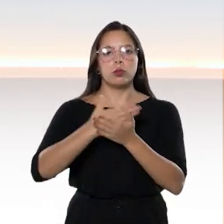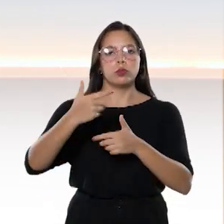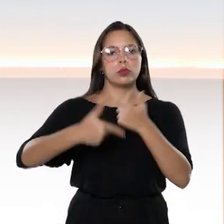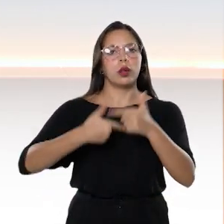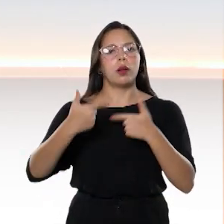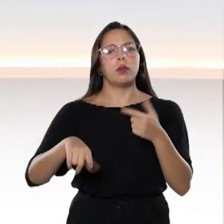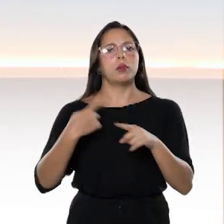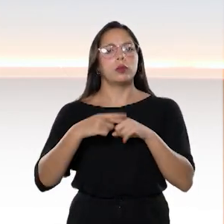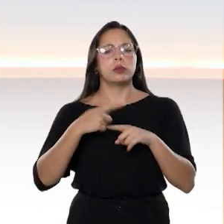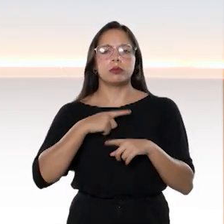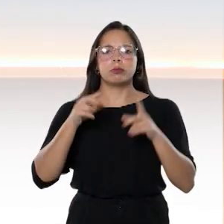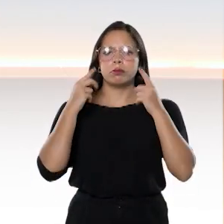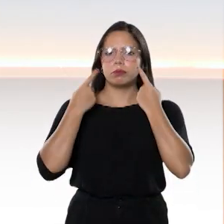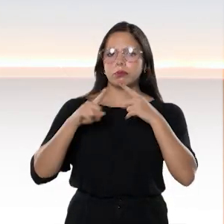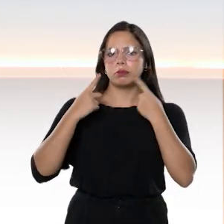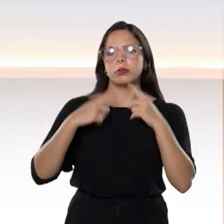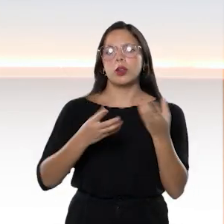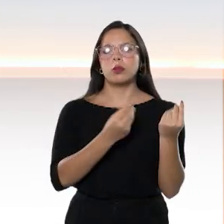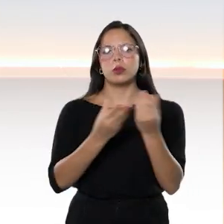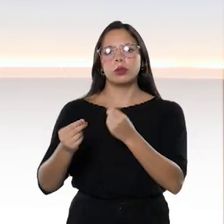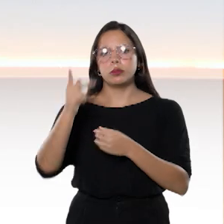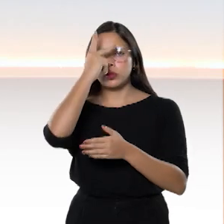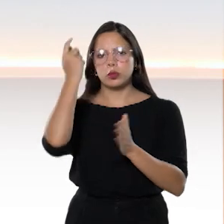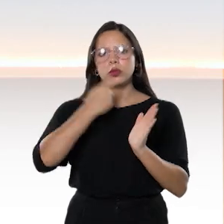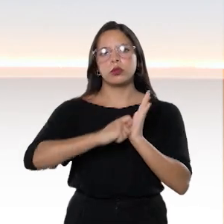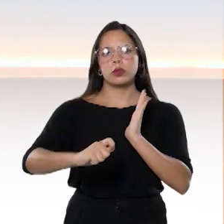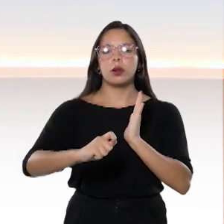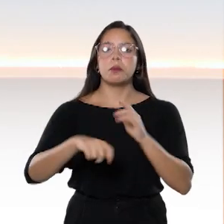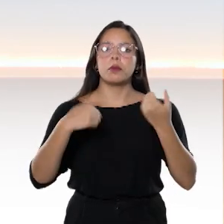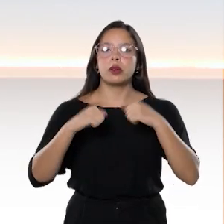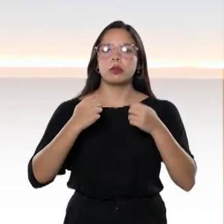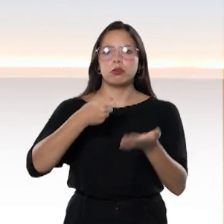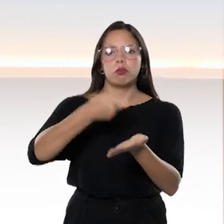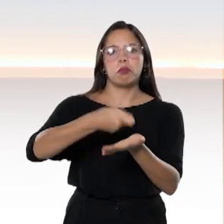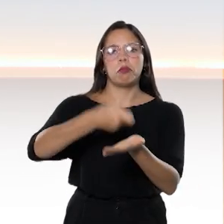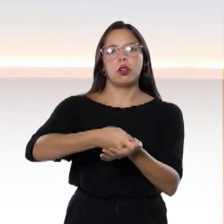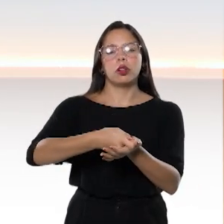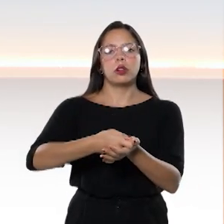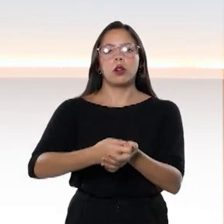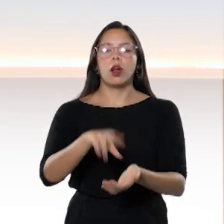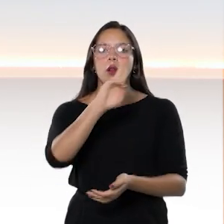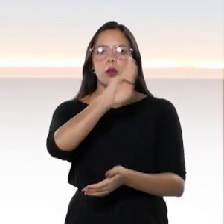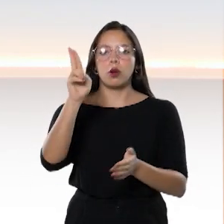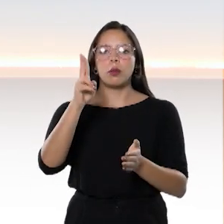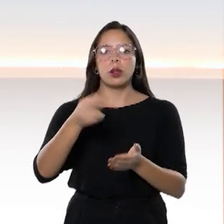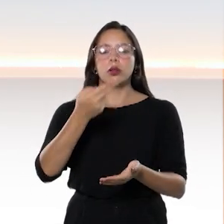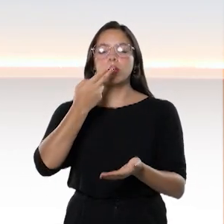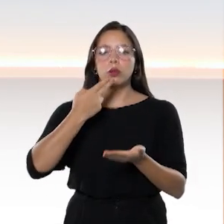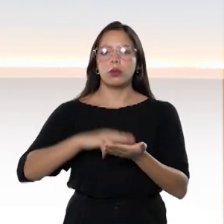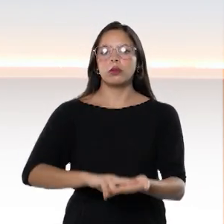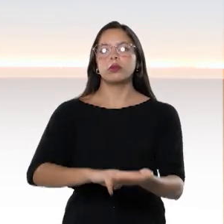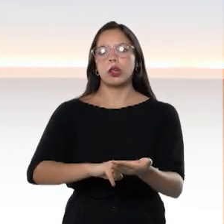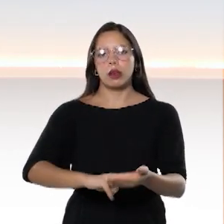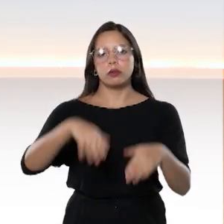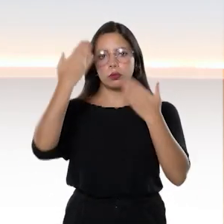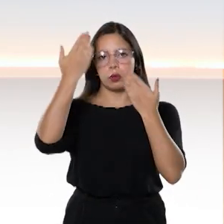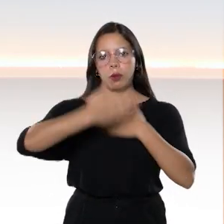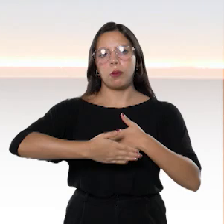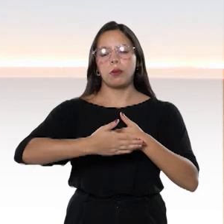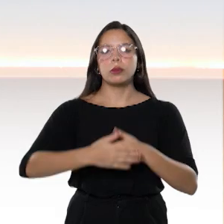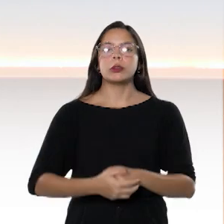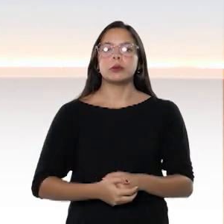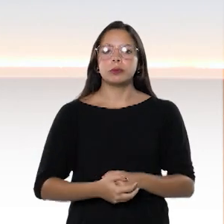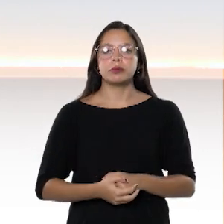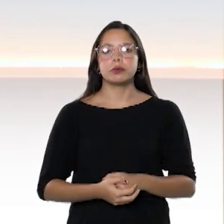inscritos no certame foram obrigados a colocar os nomes nos envelopes de provas. Para o MPF, a prática fere